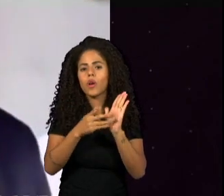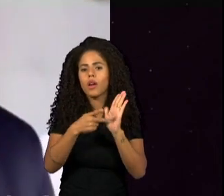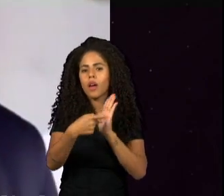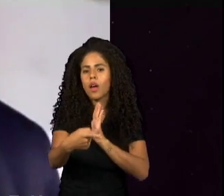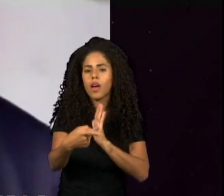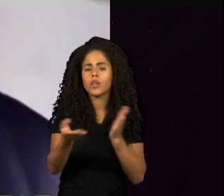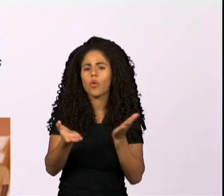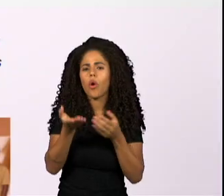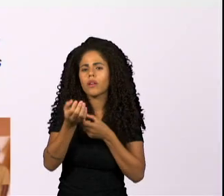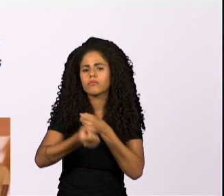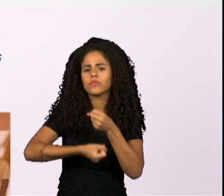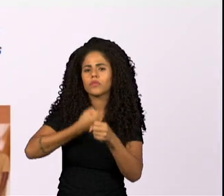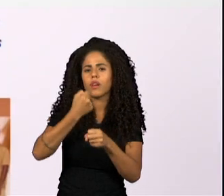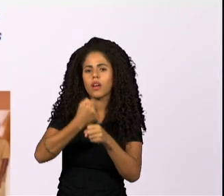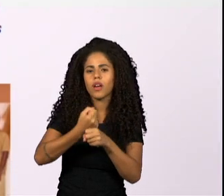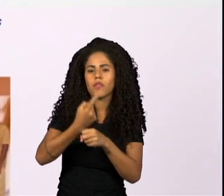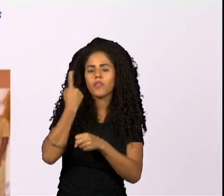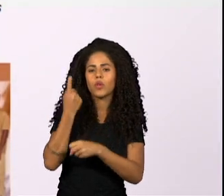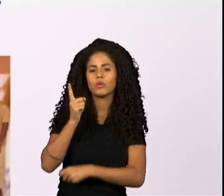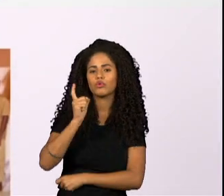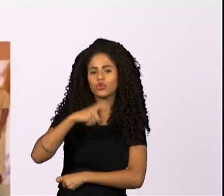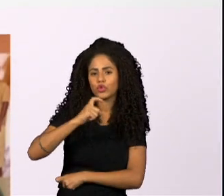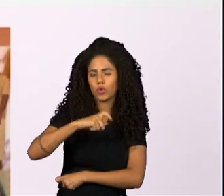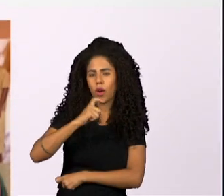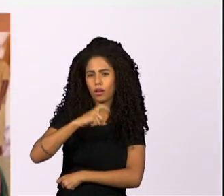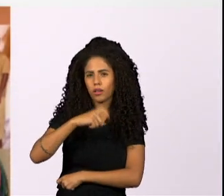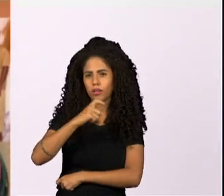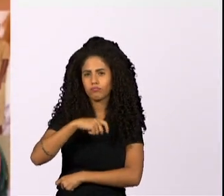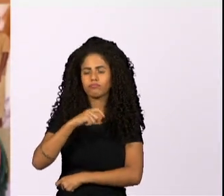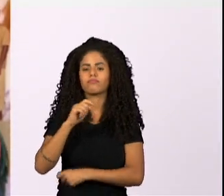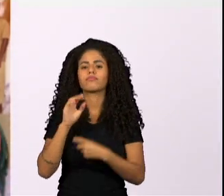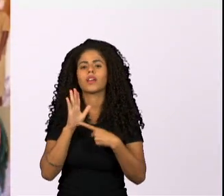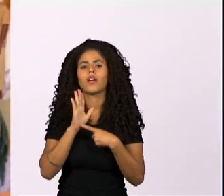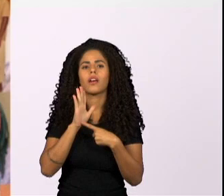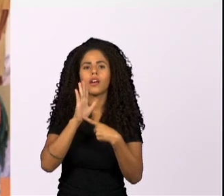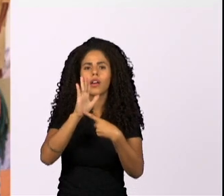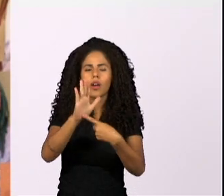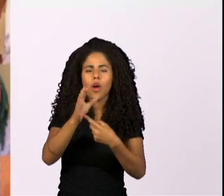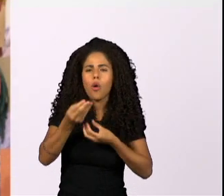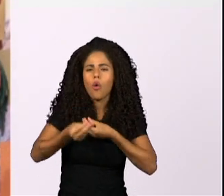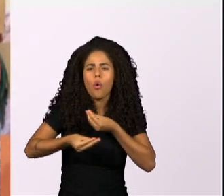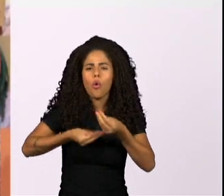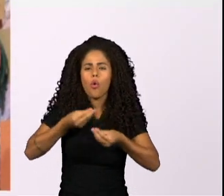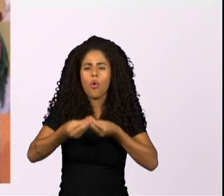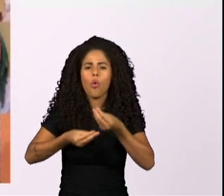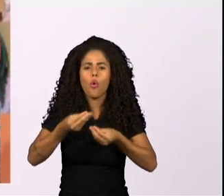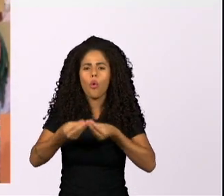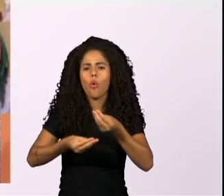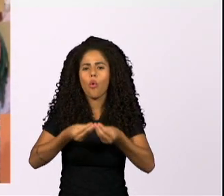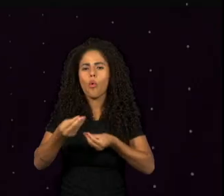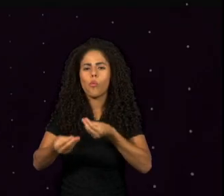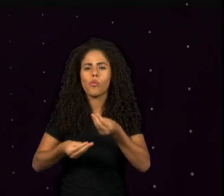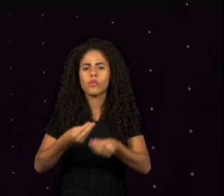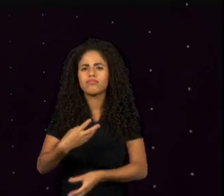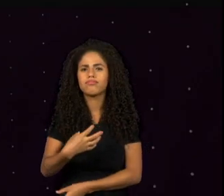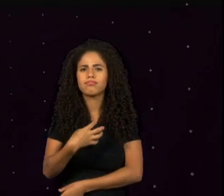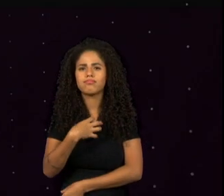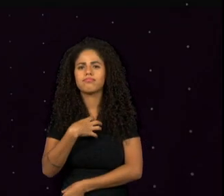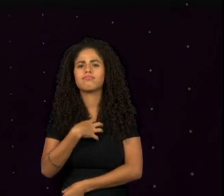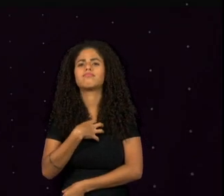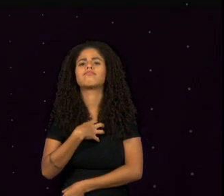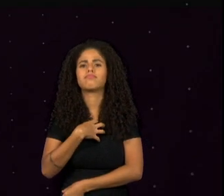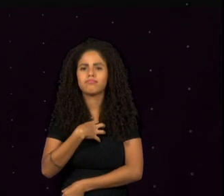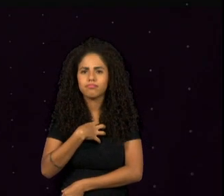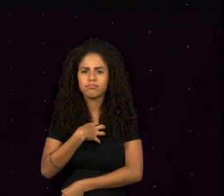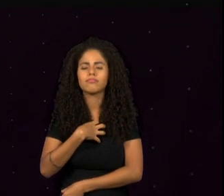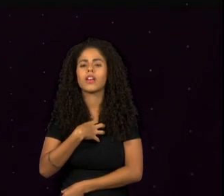agora no final do ano, junto com o TikTok, que era como a gente consegue estabelecer, trazer a perspectiva